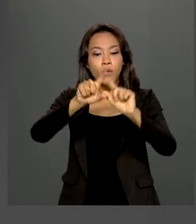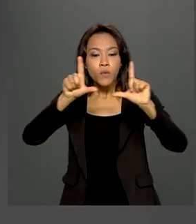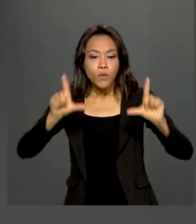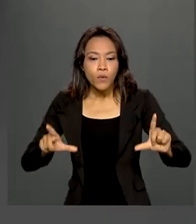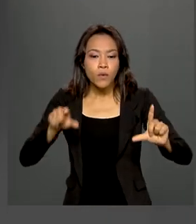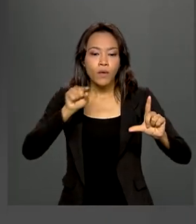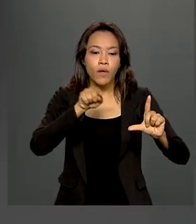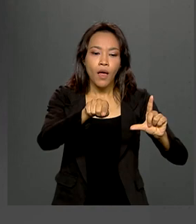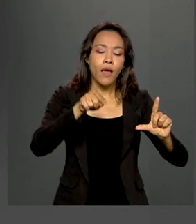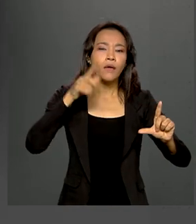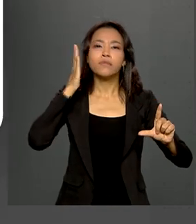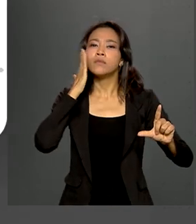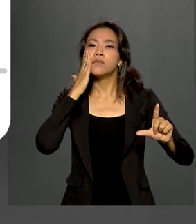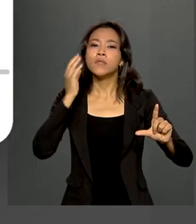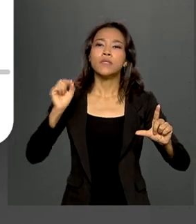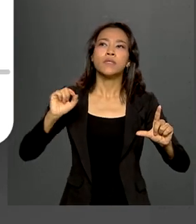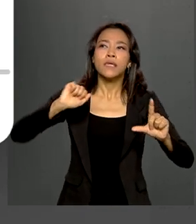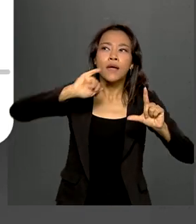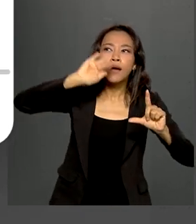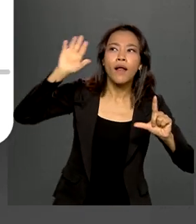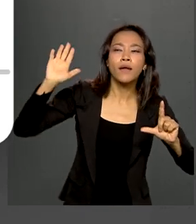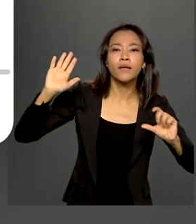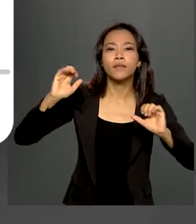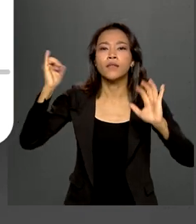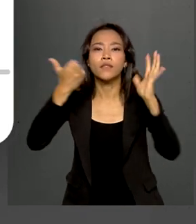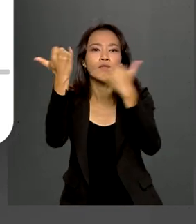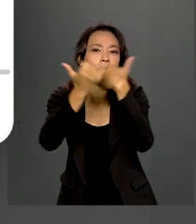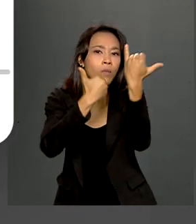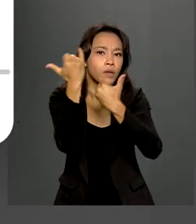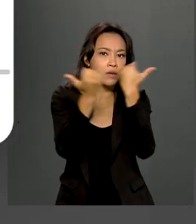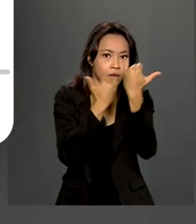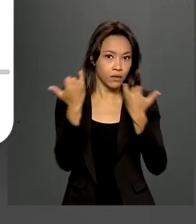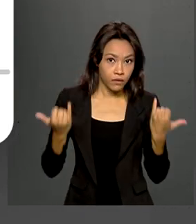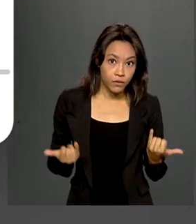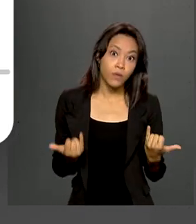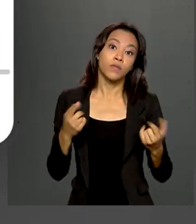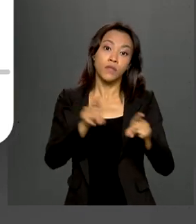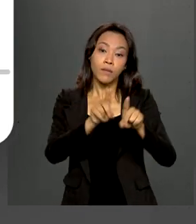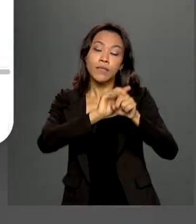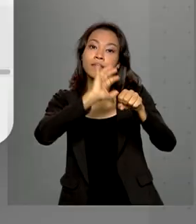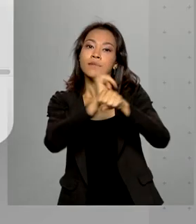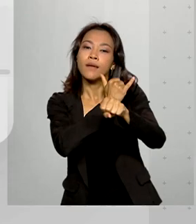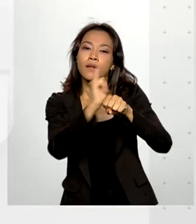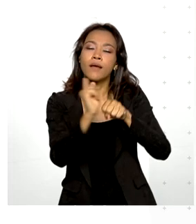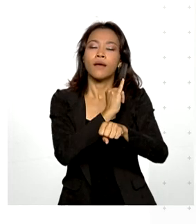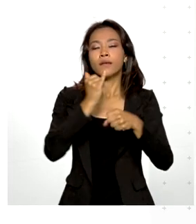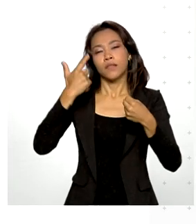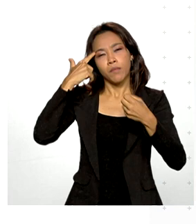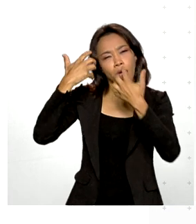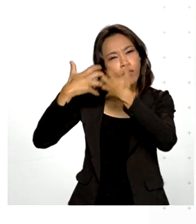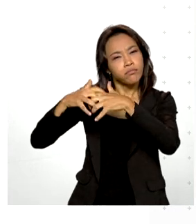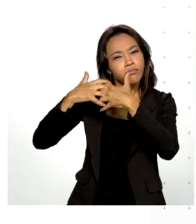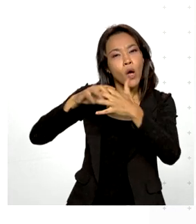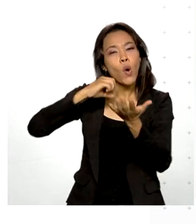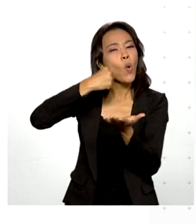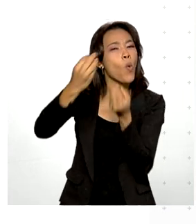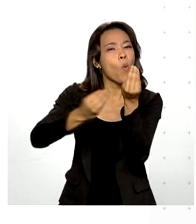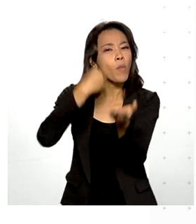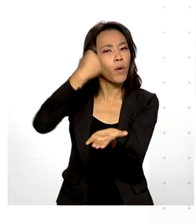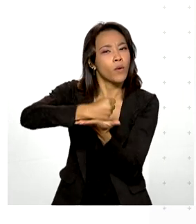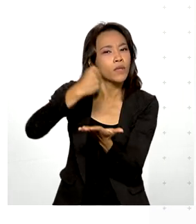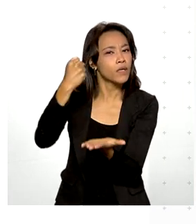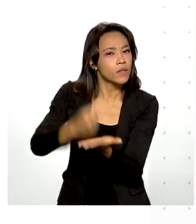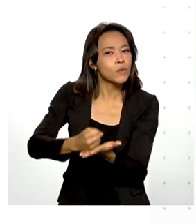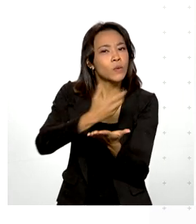especificamente para a transparência dos dados. Além de ferramentas para análise das contratações públicas